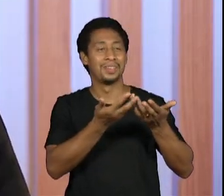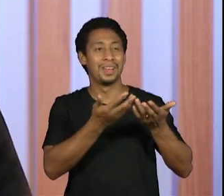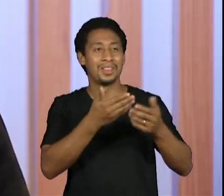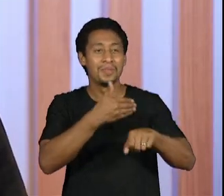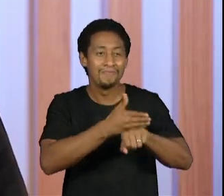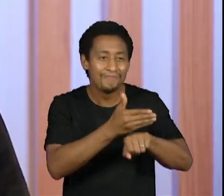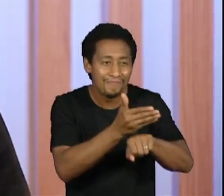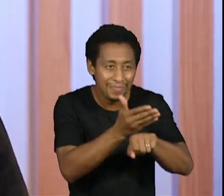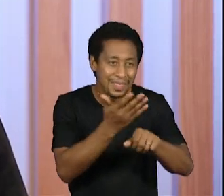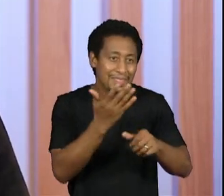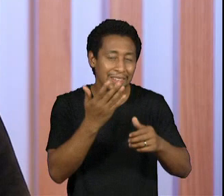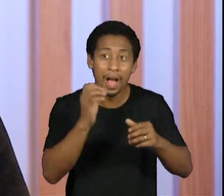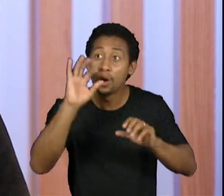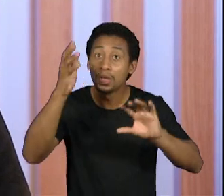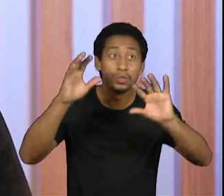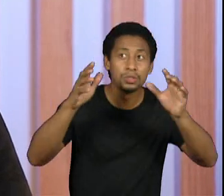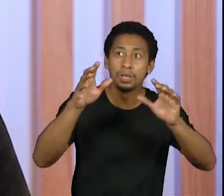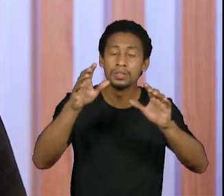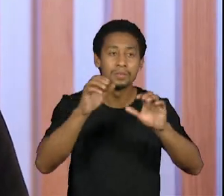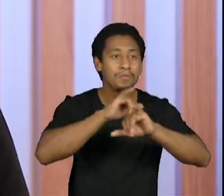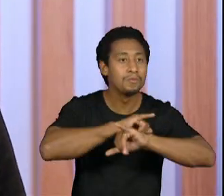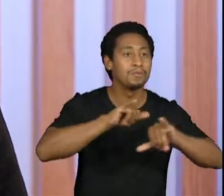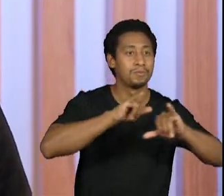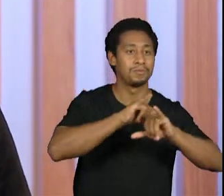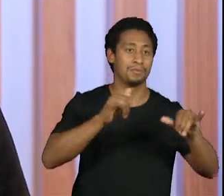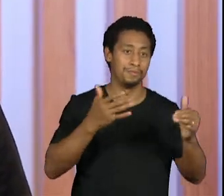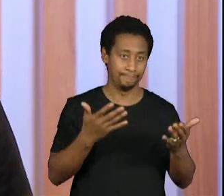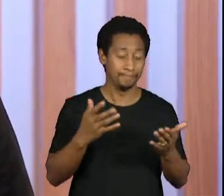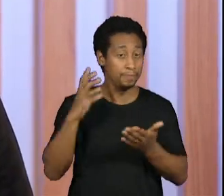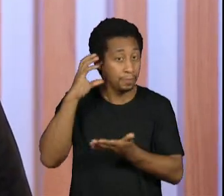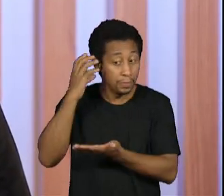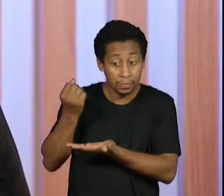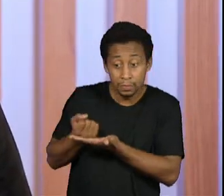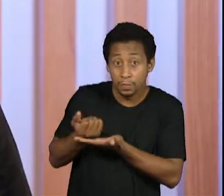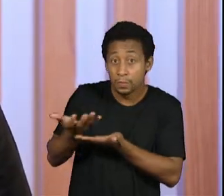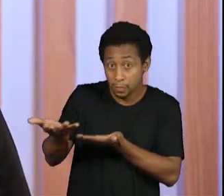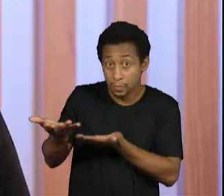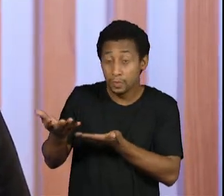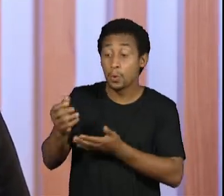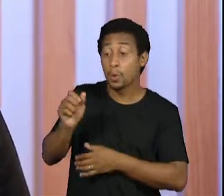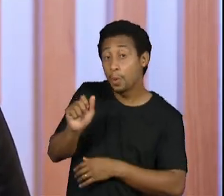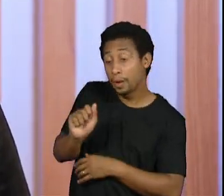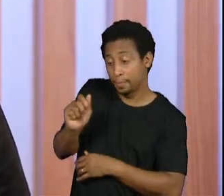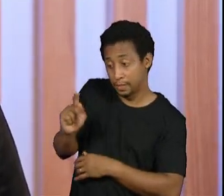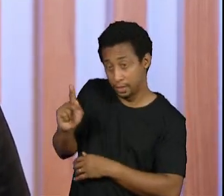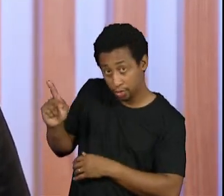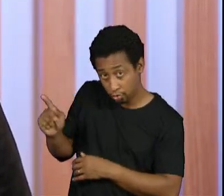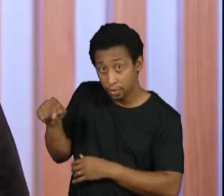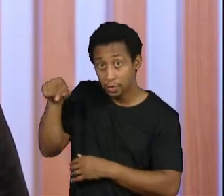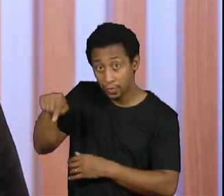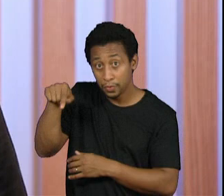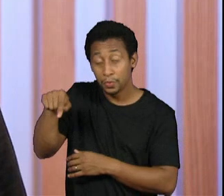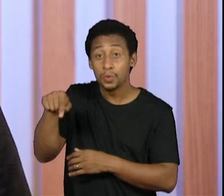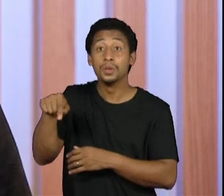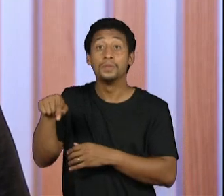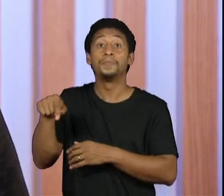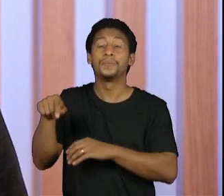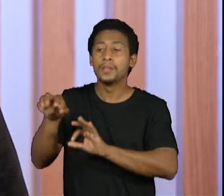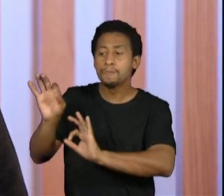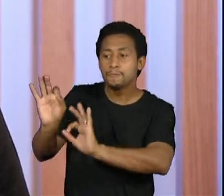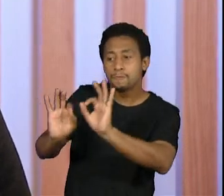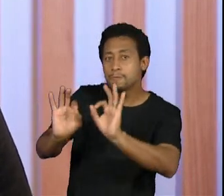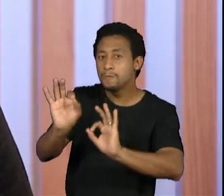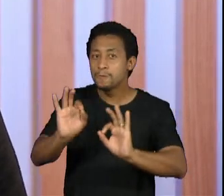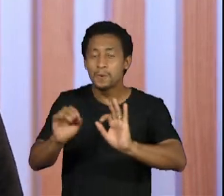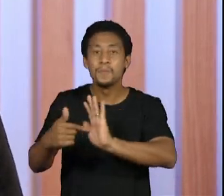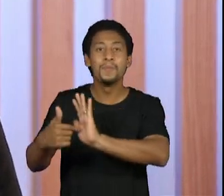E eu acho que o podcast, como plataforma, como as muitas plataformas que nós temos, ele também abarca um pouco dessa nossa